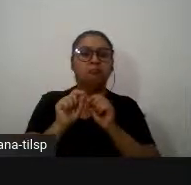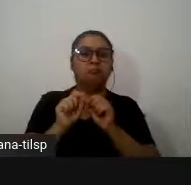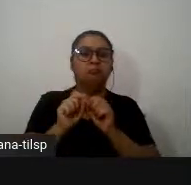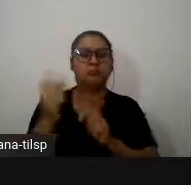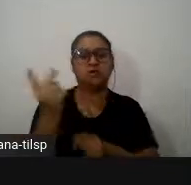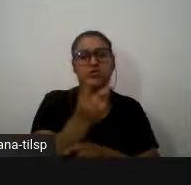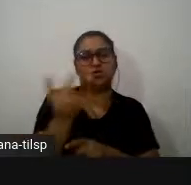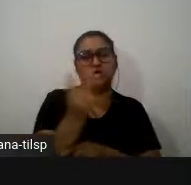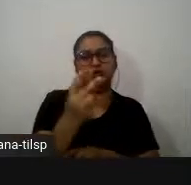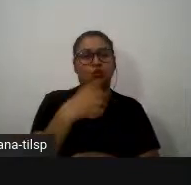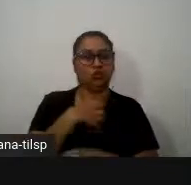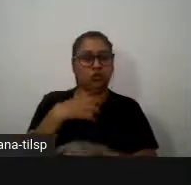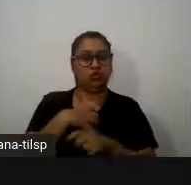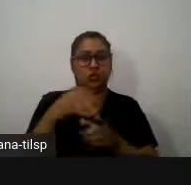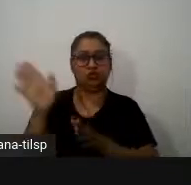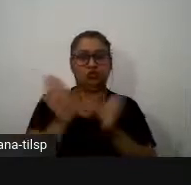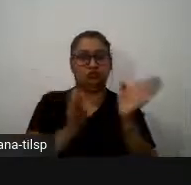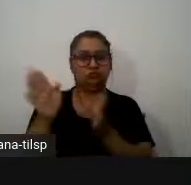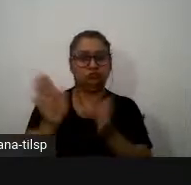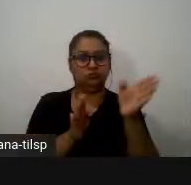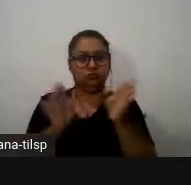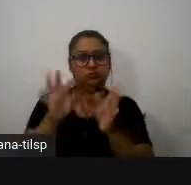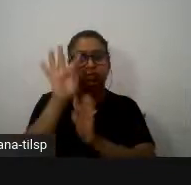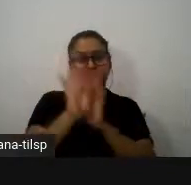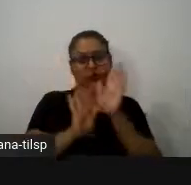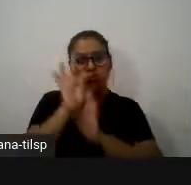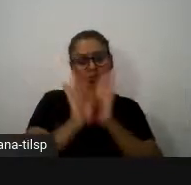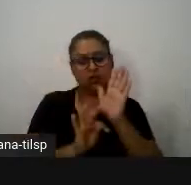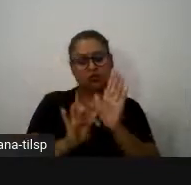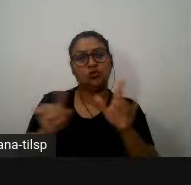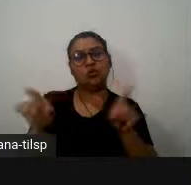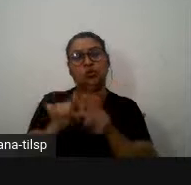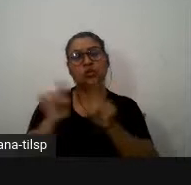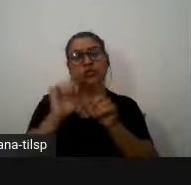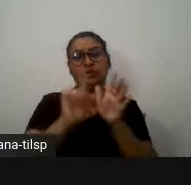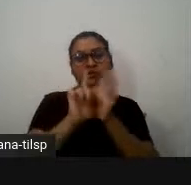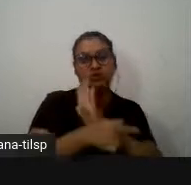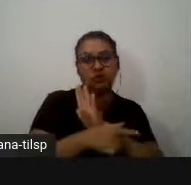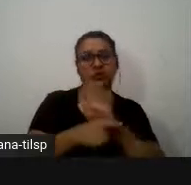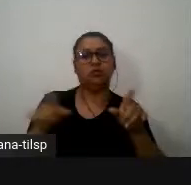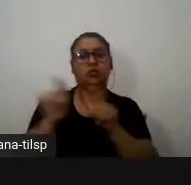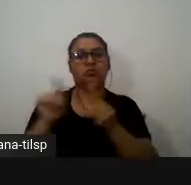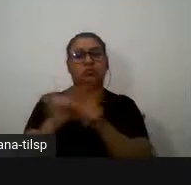noções fundamentais que é a questão de texto e a questão de género eu vou iniciar por texto